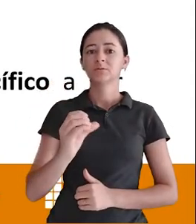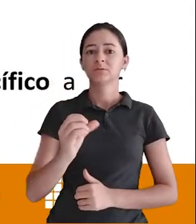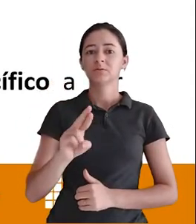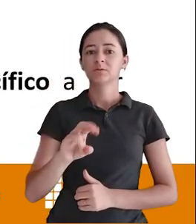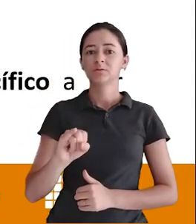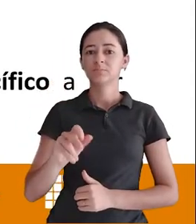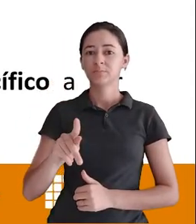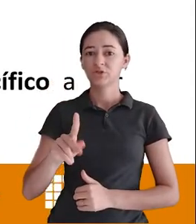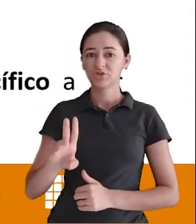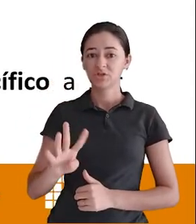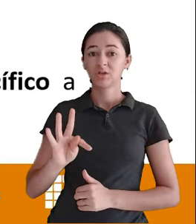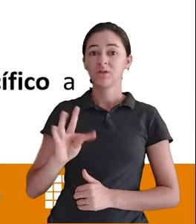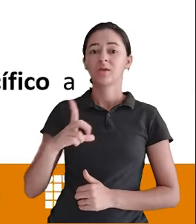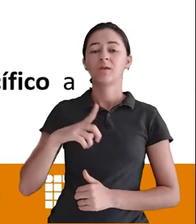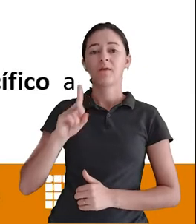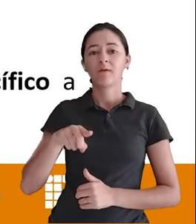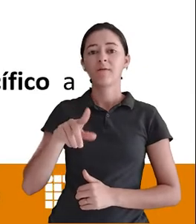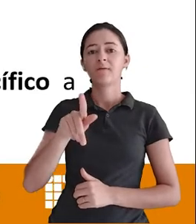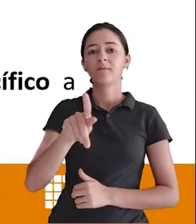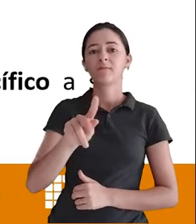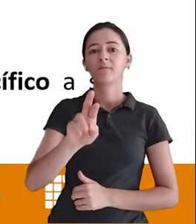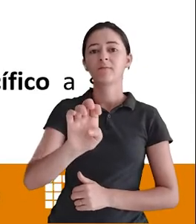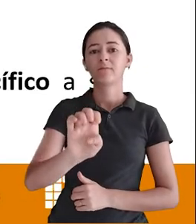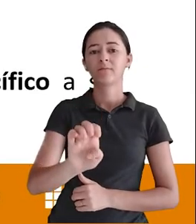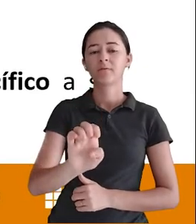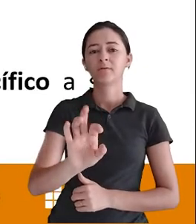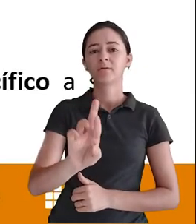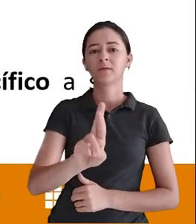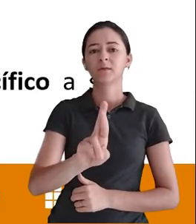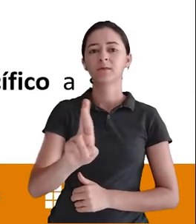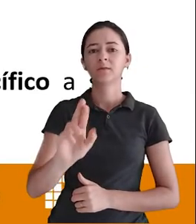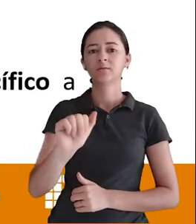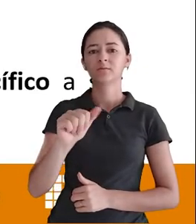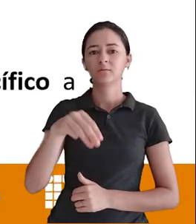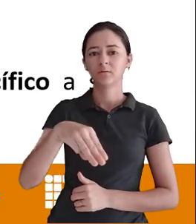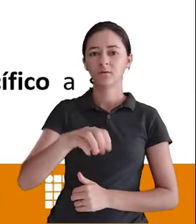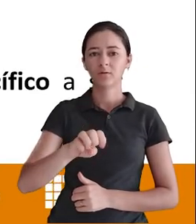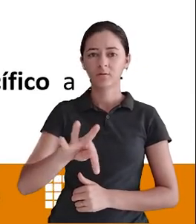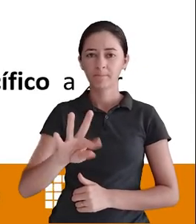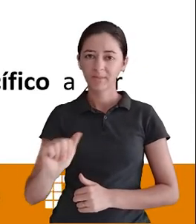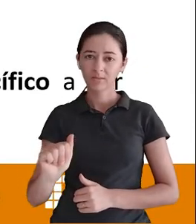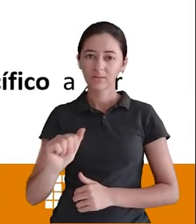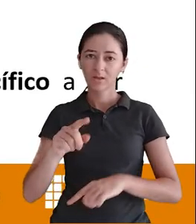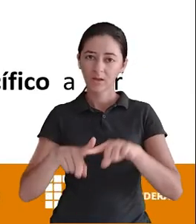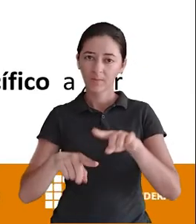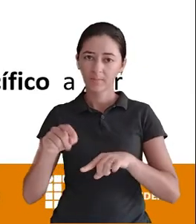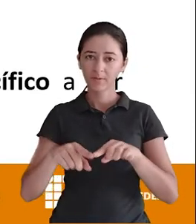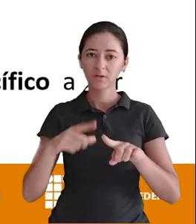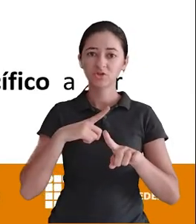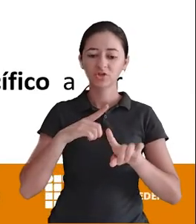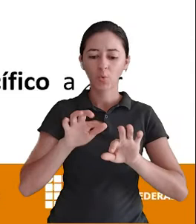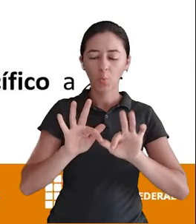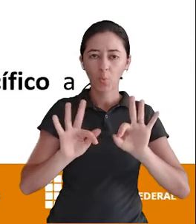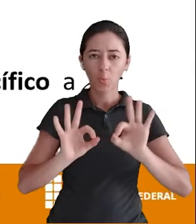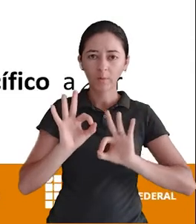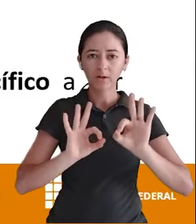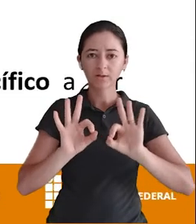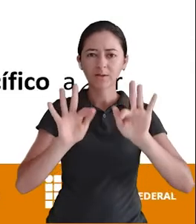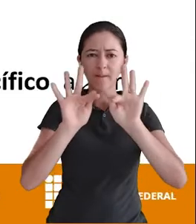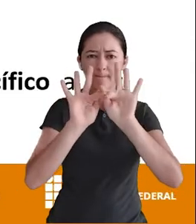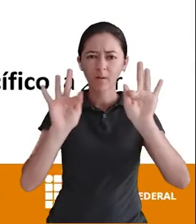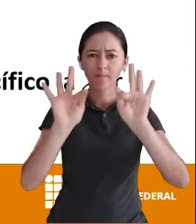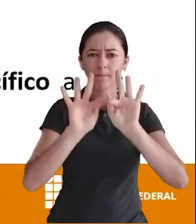ferramenta Certo? Quando eu executo a ferramenta Quando eu uso a ferramenta Aí sim eu crio a base de dados